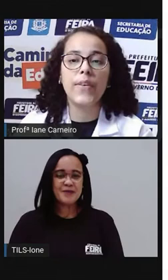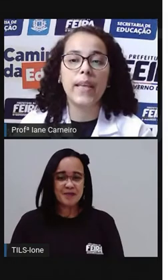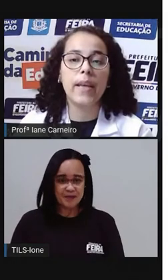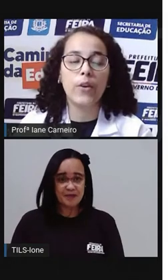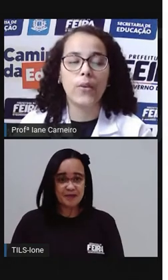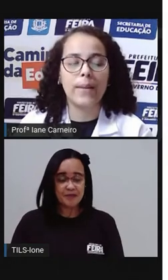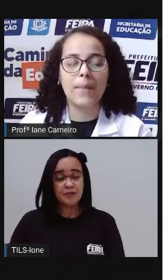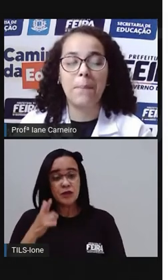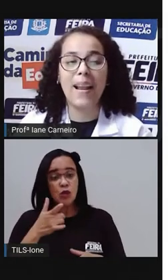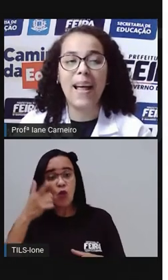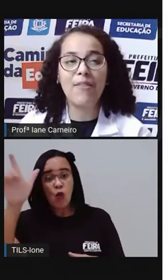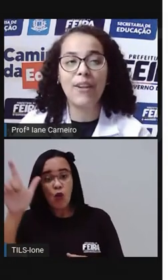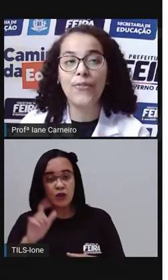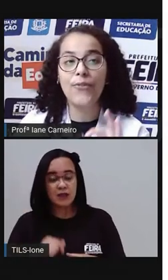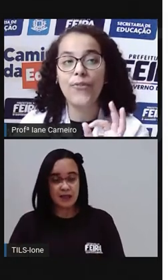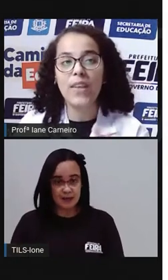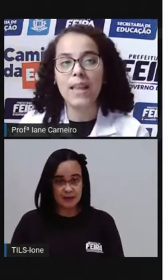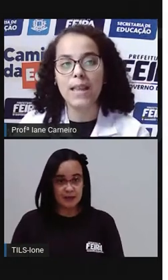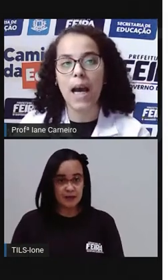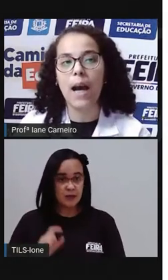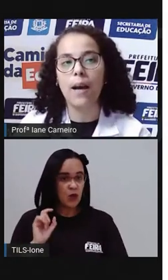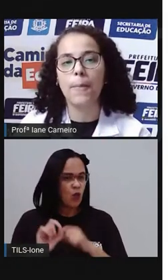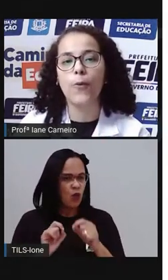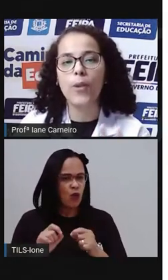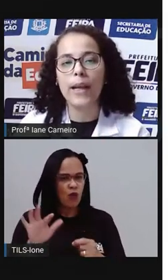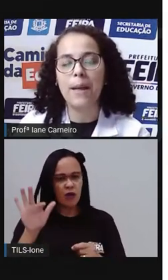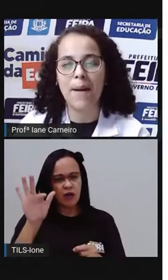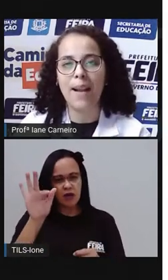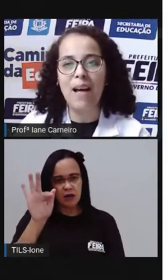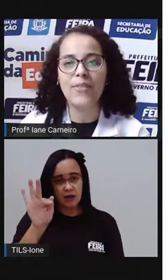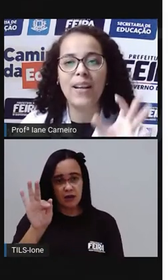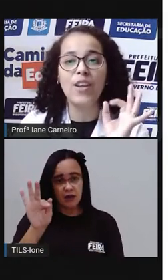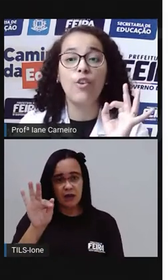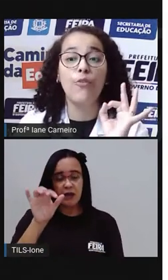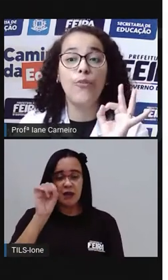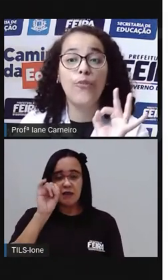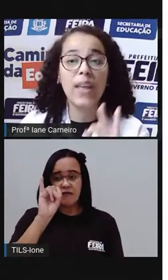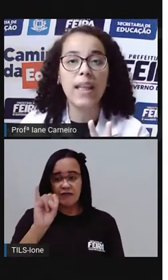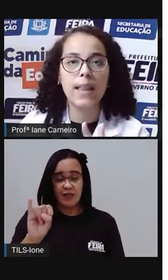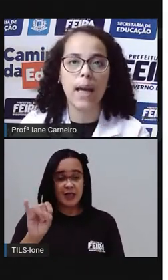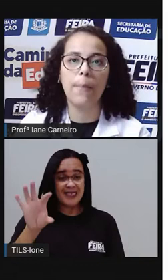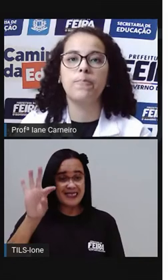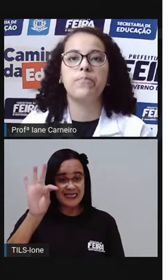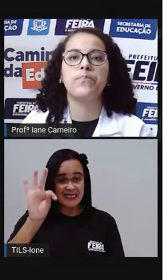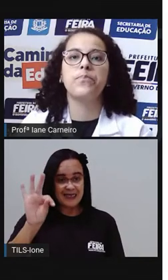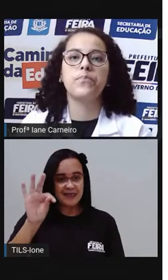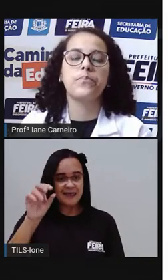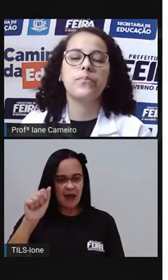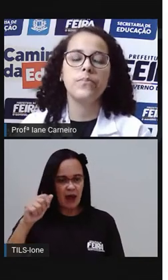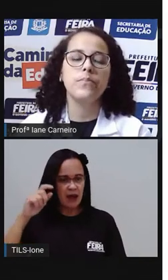identifiquem agora. Palavra fita. Procura aí a palavra fita.